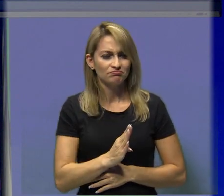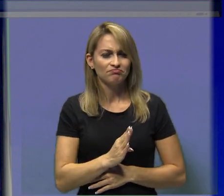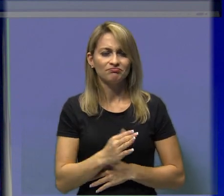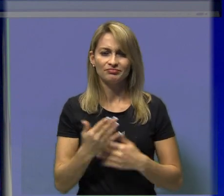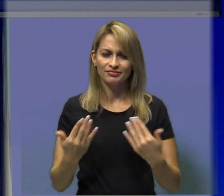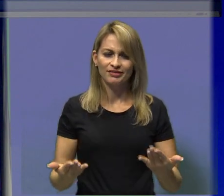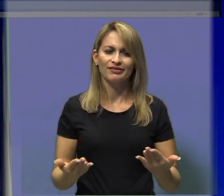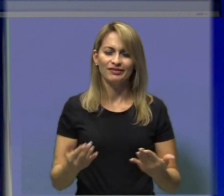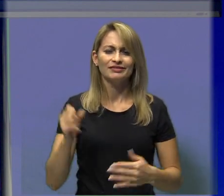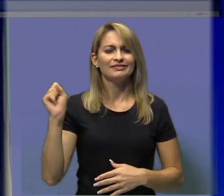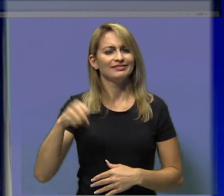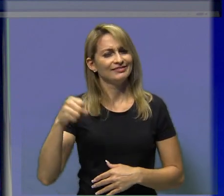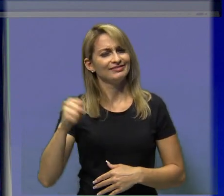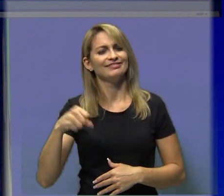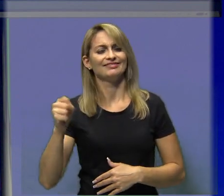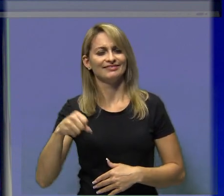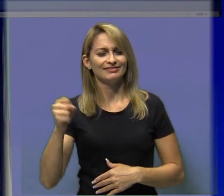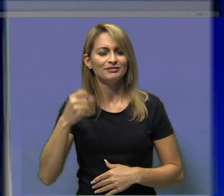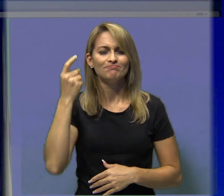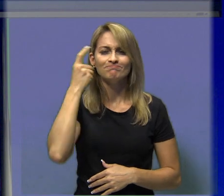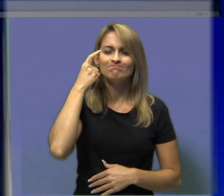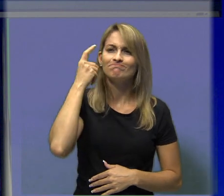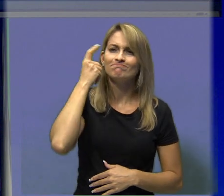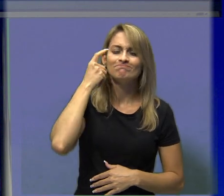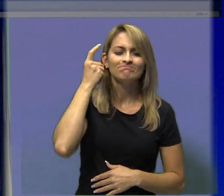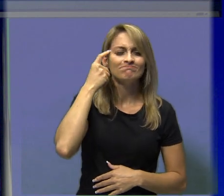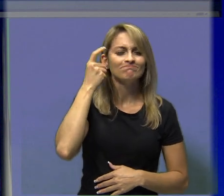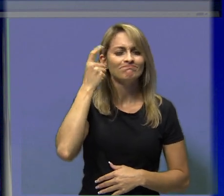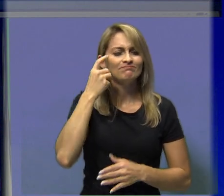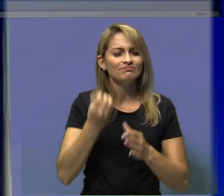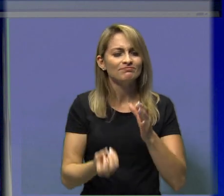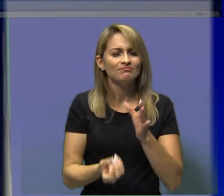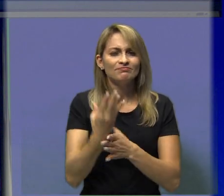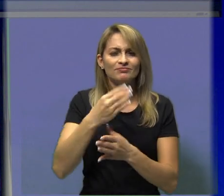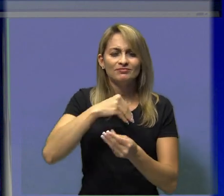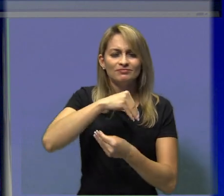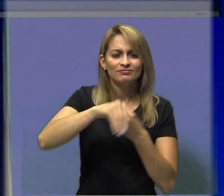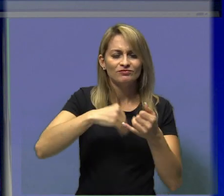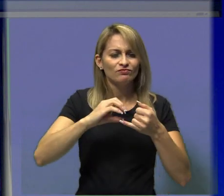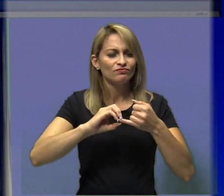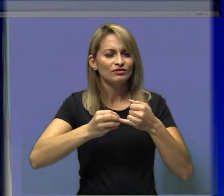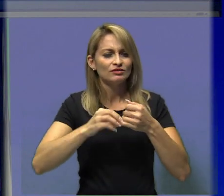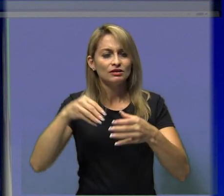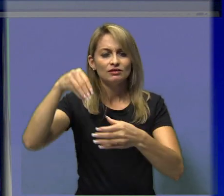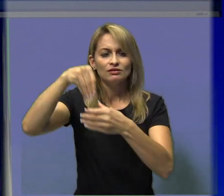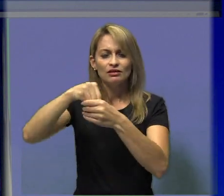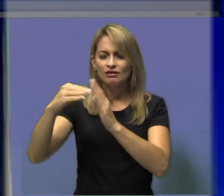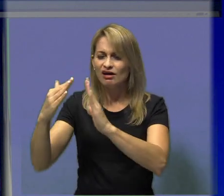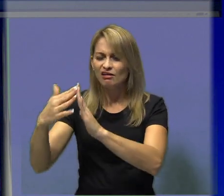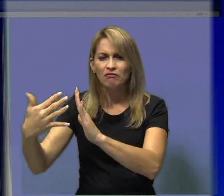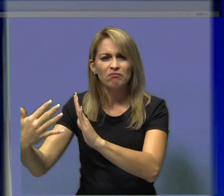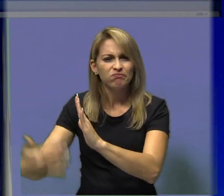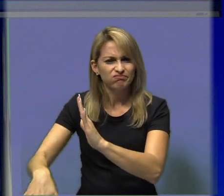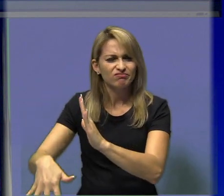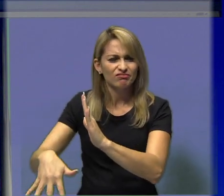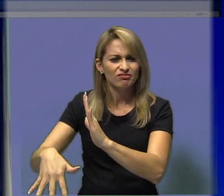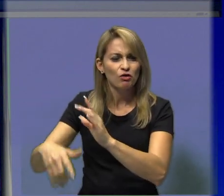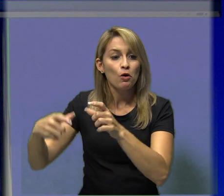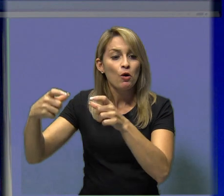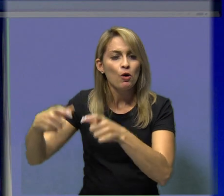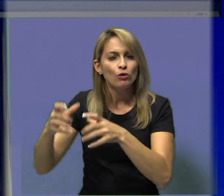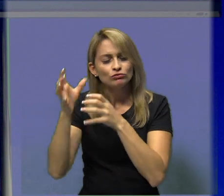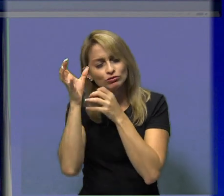dentro da senzala, local onde dormia e vivia os escravos nas fazendas de engenho. E lá,